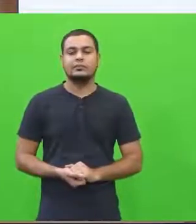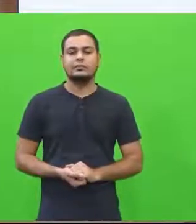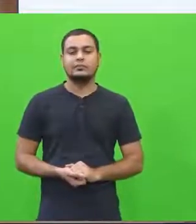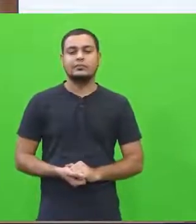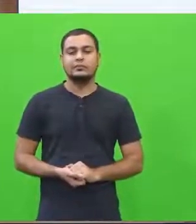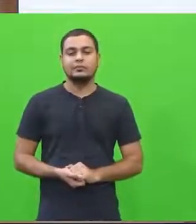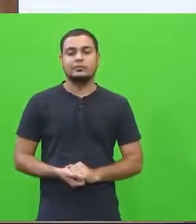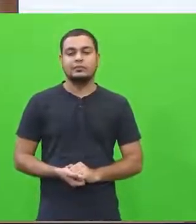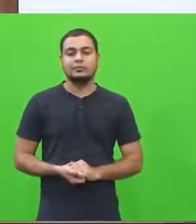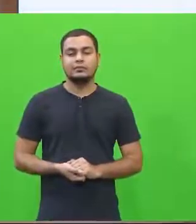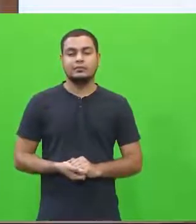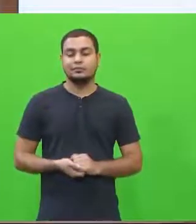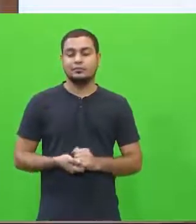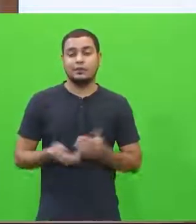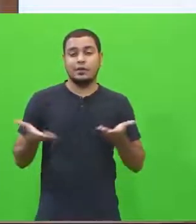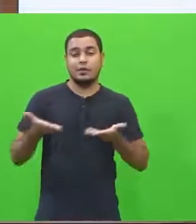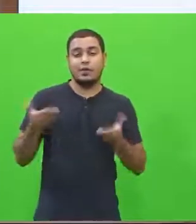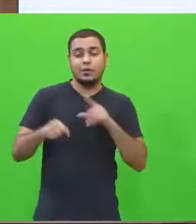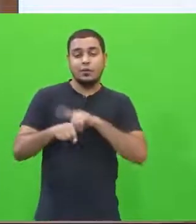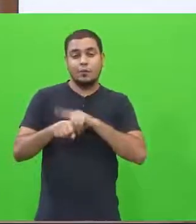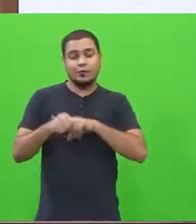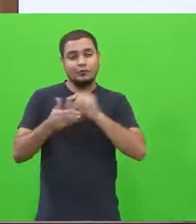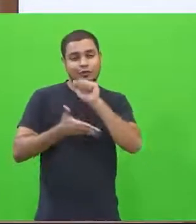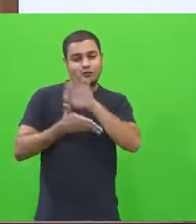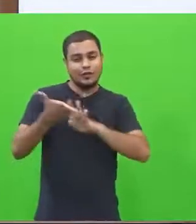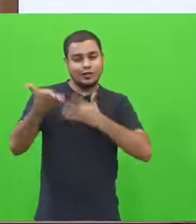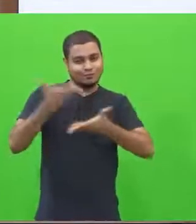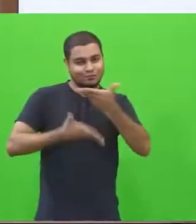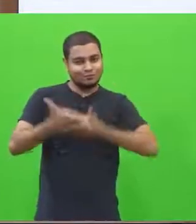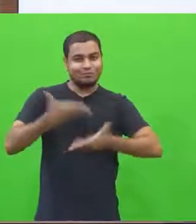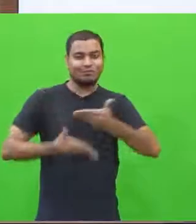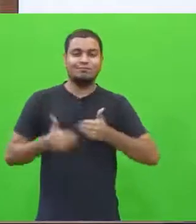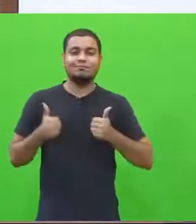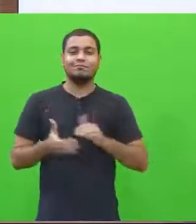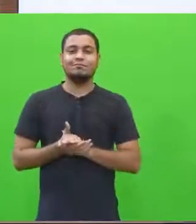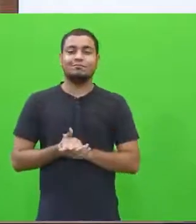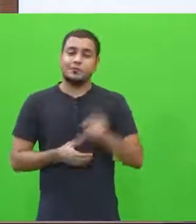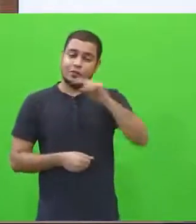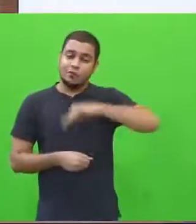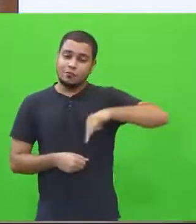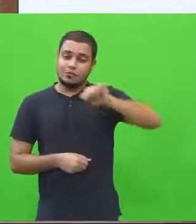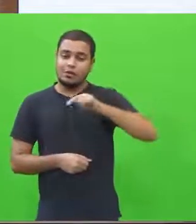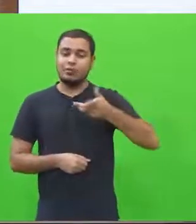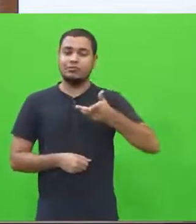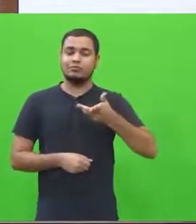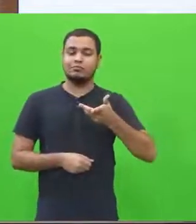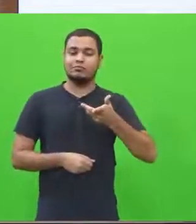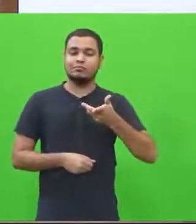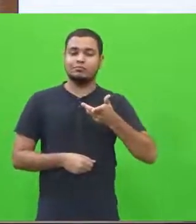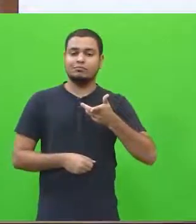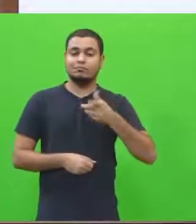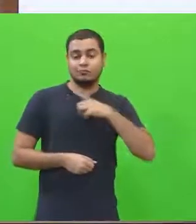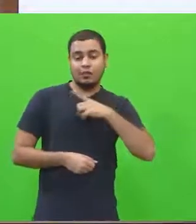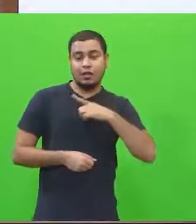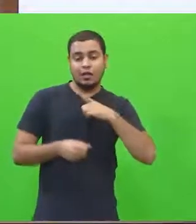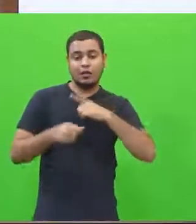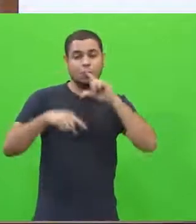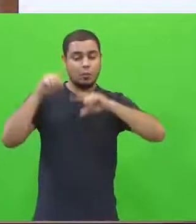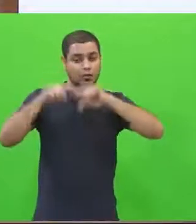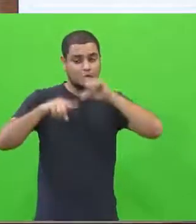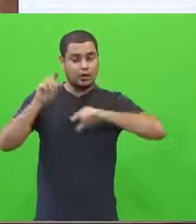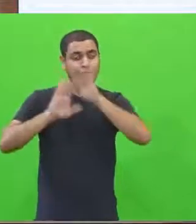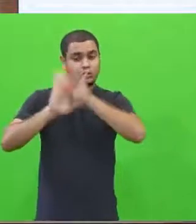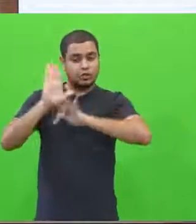então agora chegou o momento da nossa atividade interativa vocês devem estar de posse de um